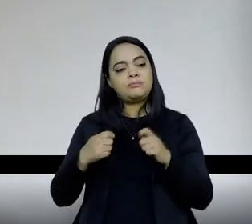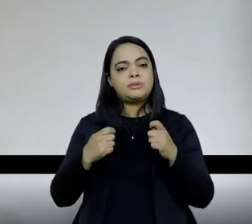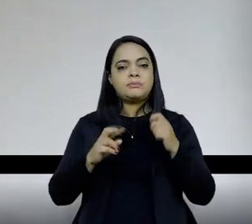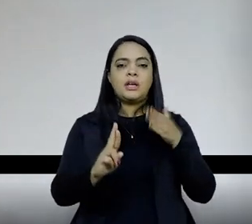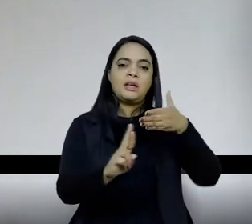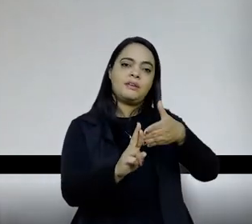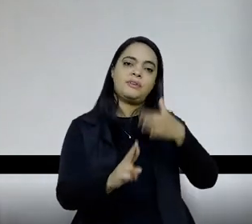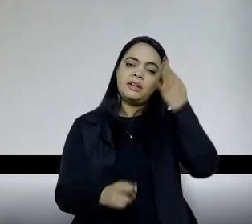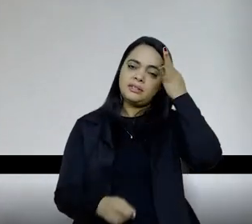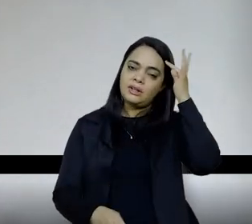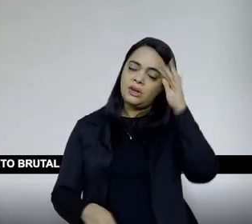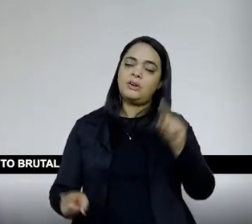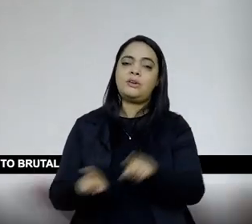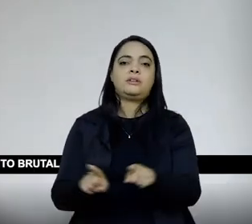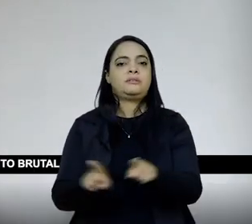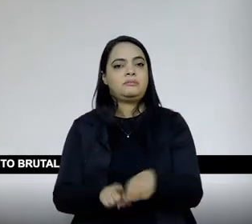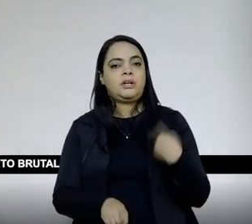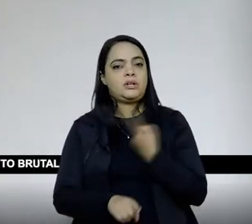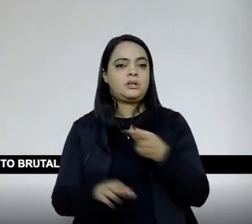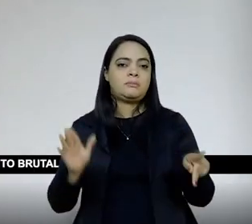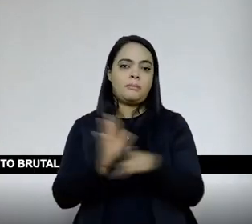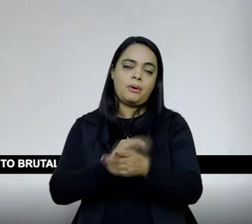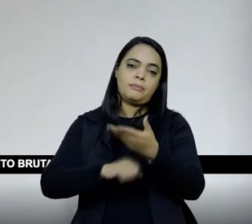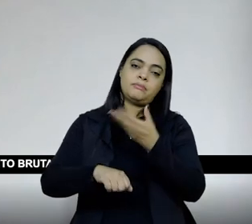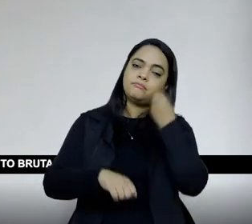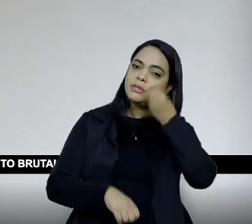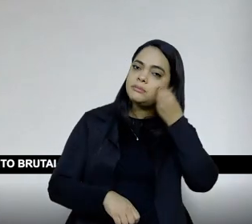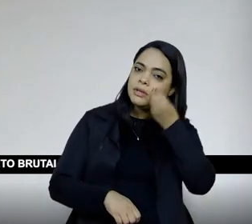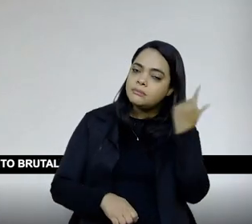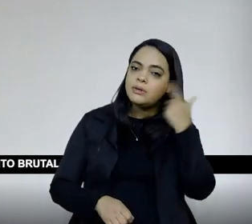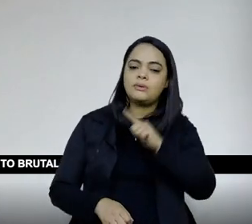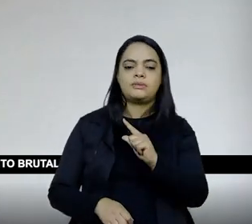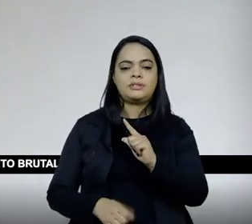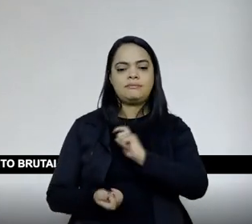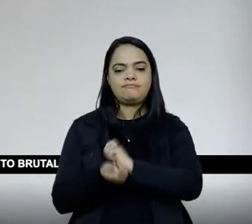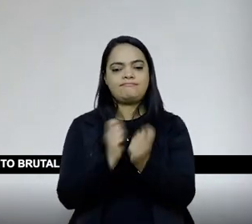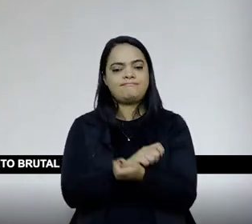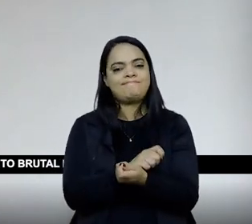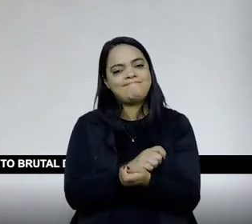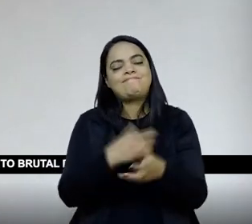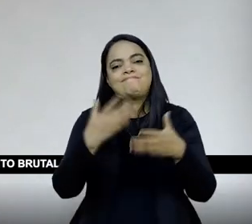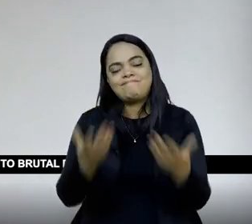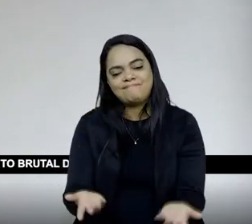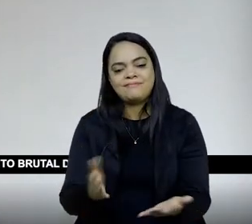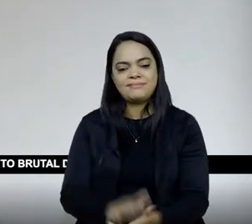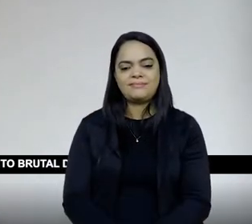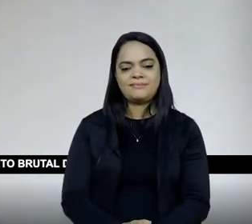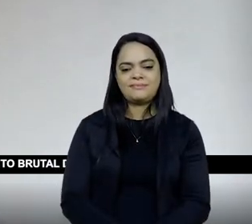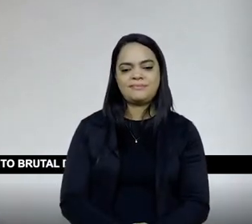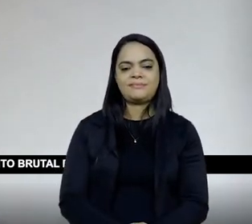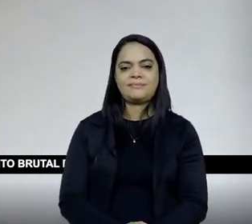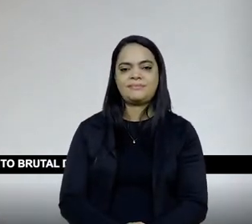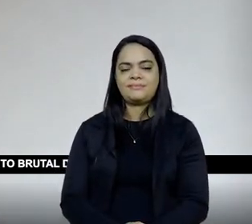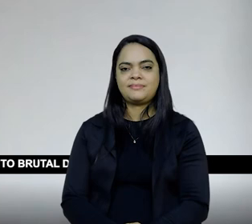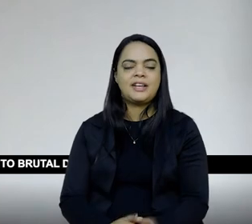teóricas também e as nossas próprias experiências para dar conta disso, porque não... Não